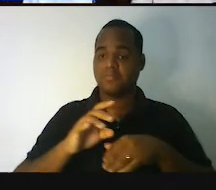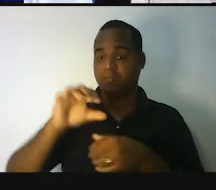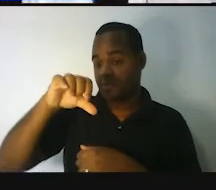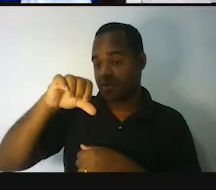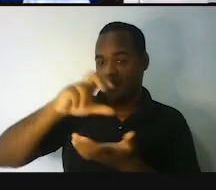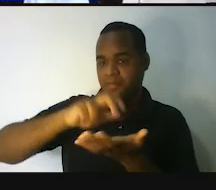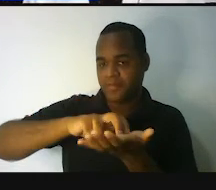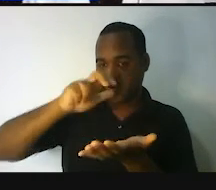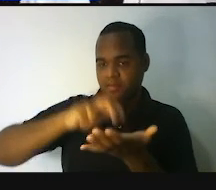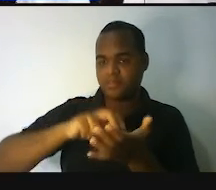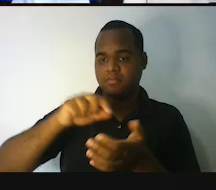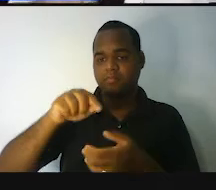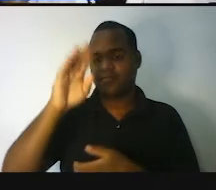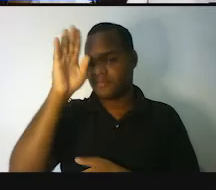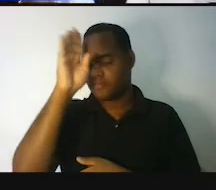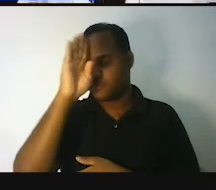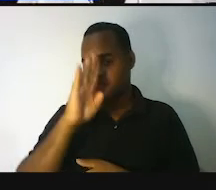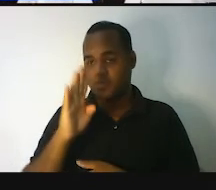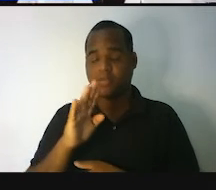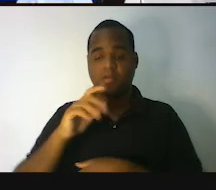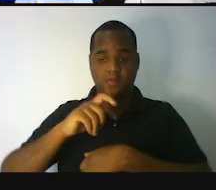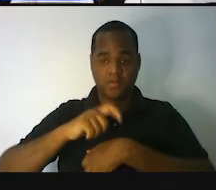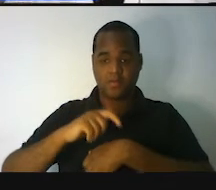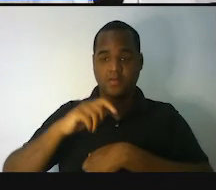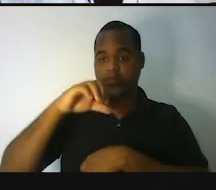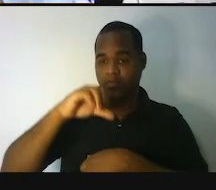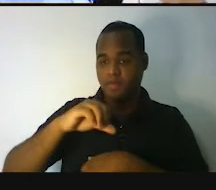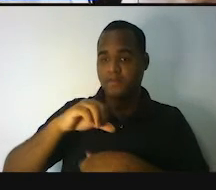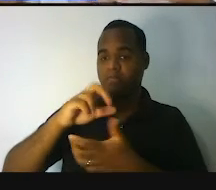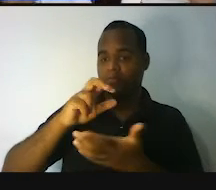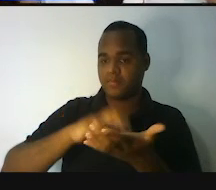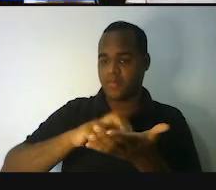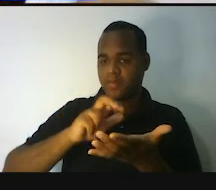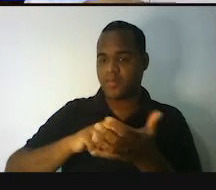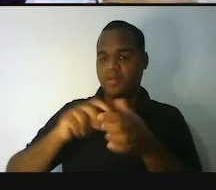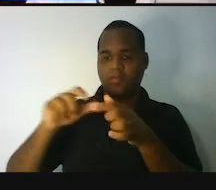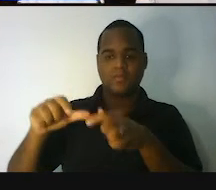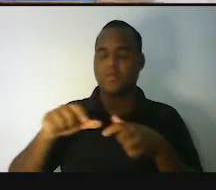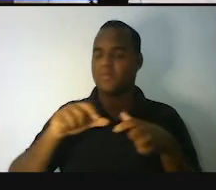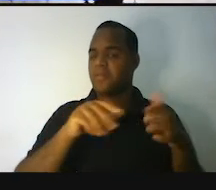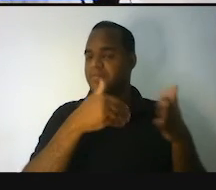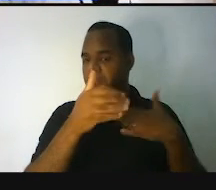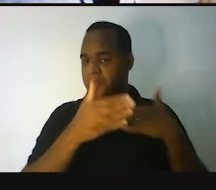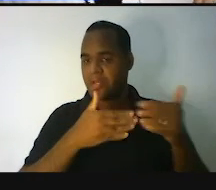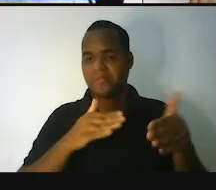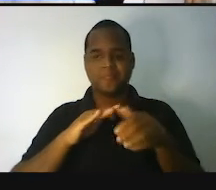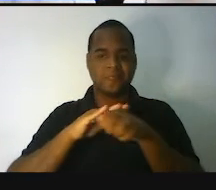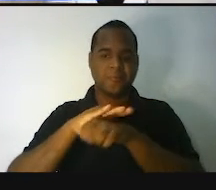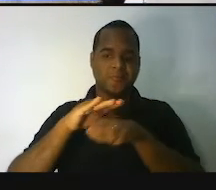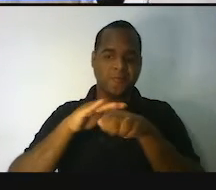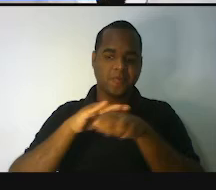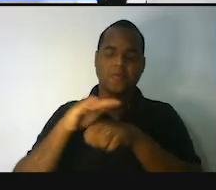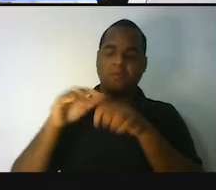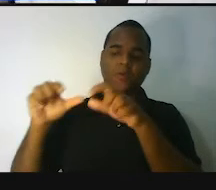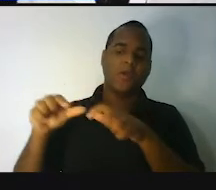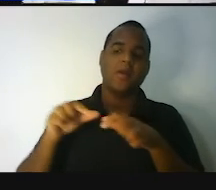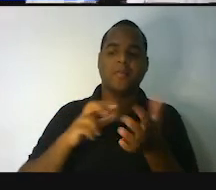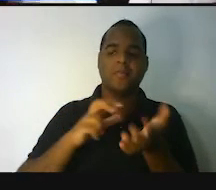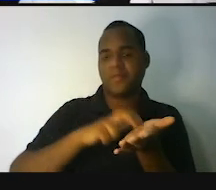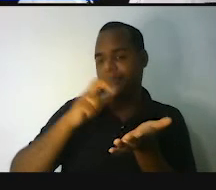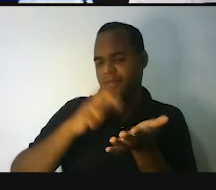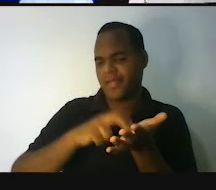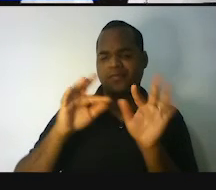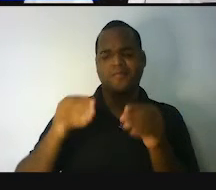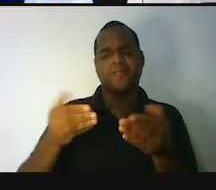da manhã no Brasil é nove horas da manhã em qualquer lugar. Ainda que aqui no Brasil seja noite e em outro lugar seja pela